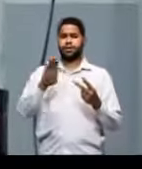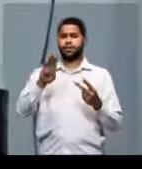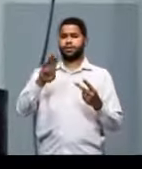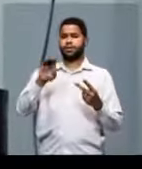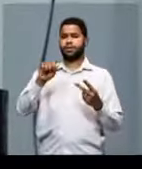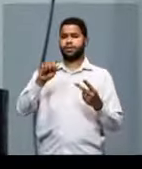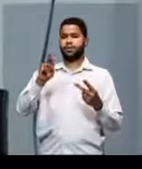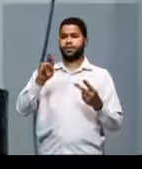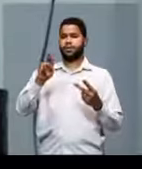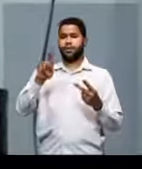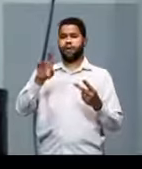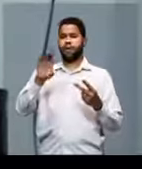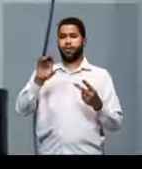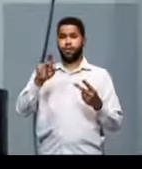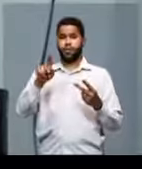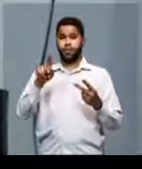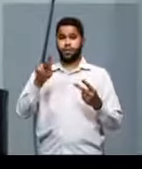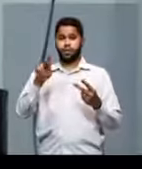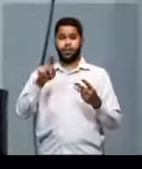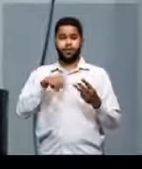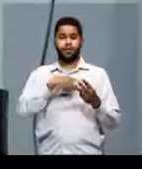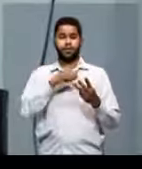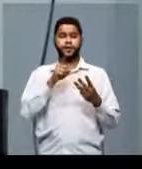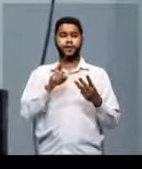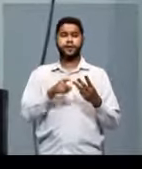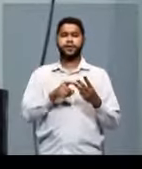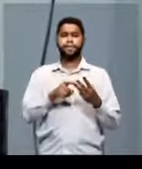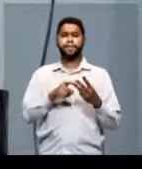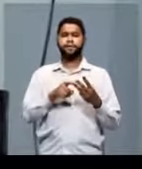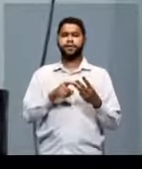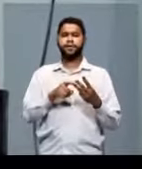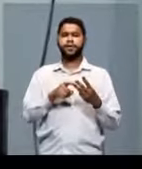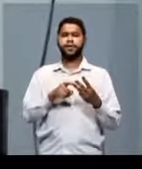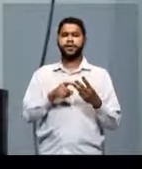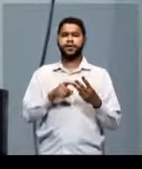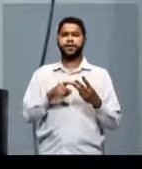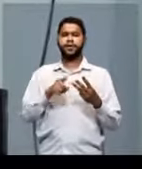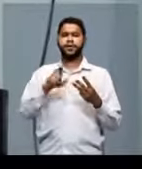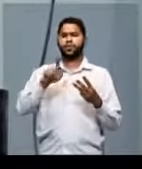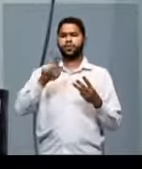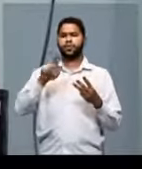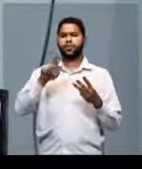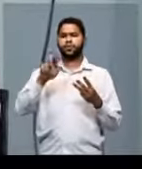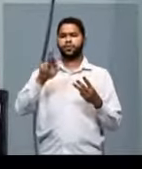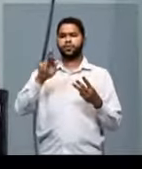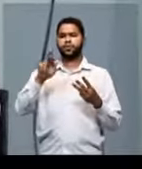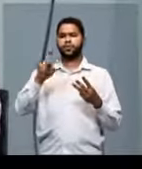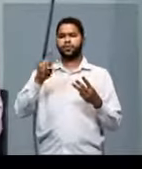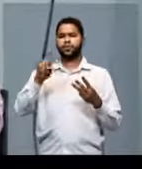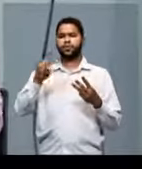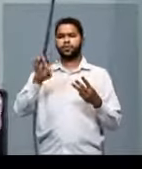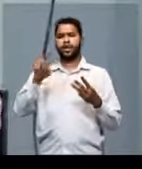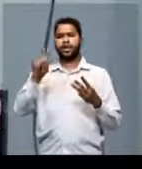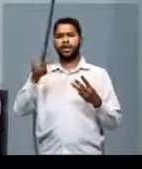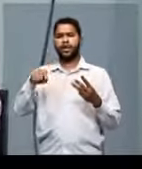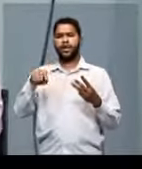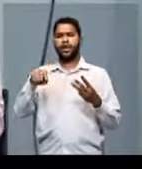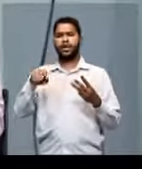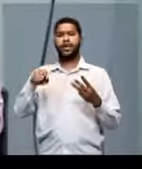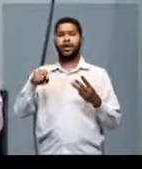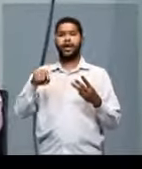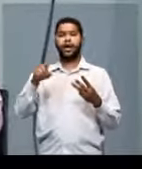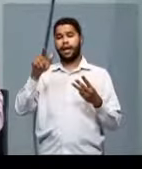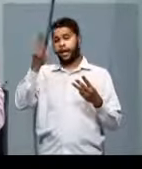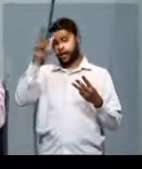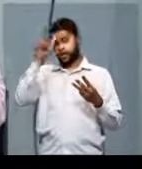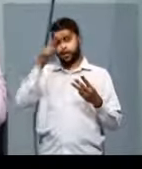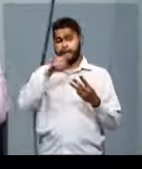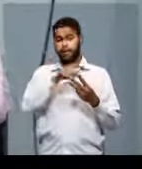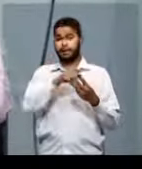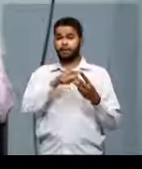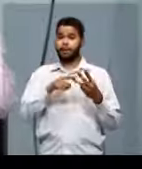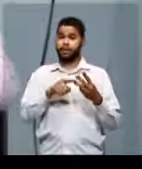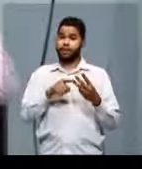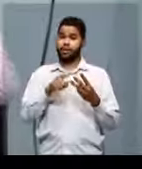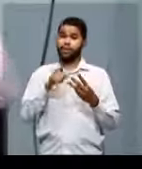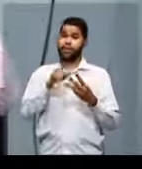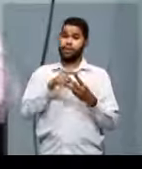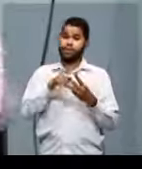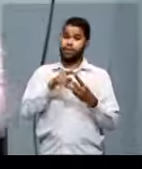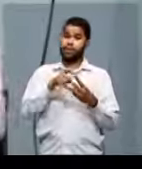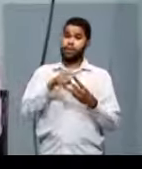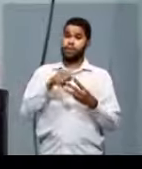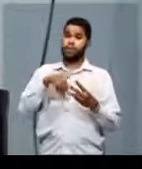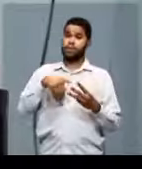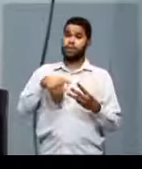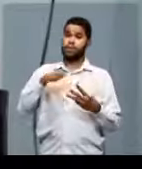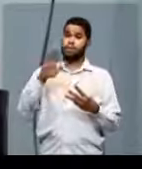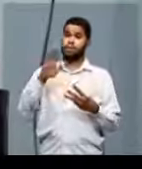que é holandês, e Gottfried Leibniz, que é alemão. Desses três, eu arrisco dizer que Descartes é o que